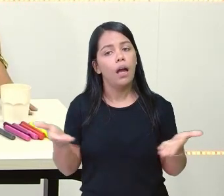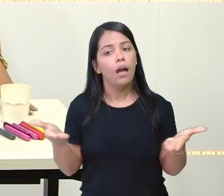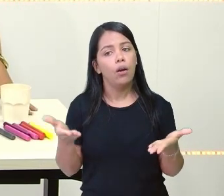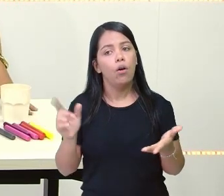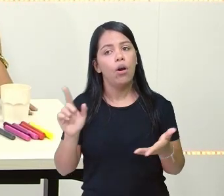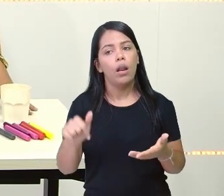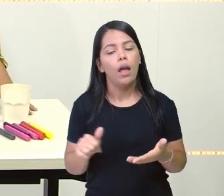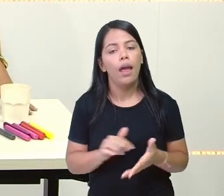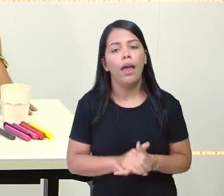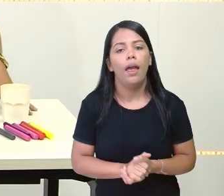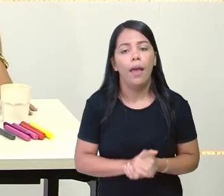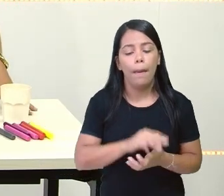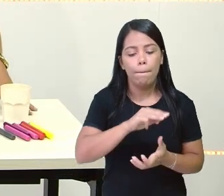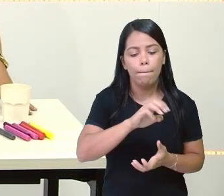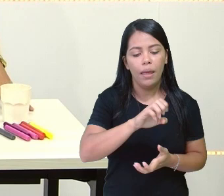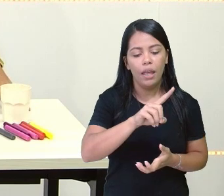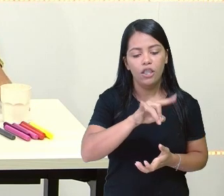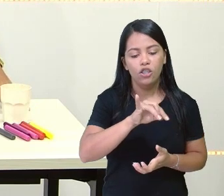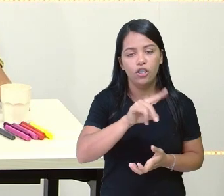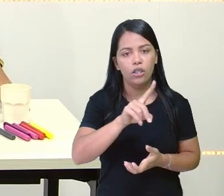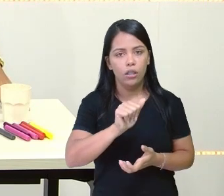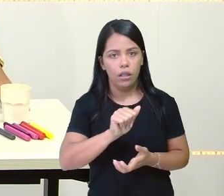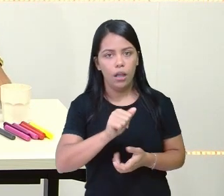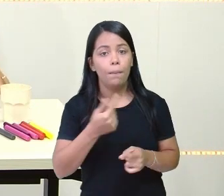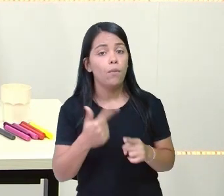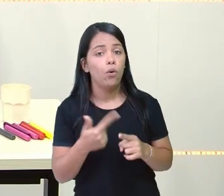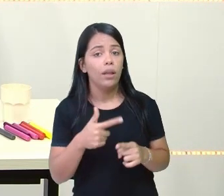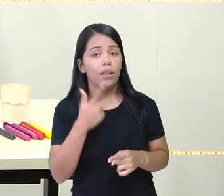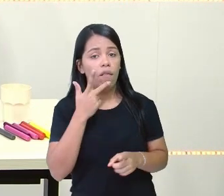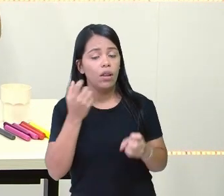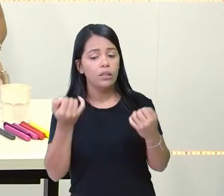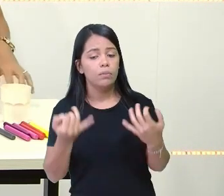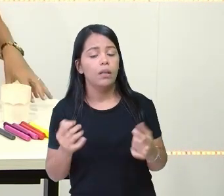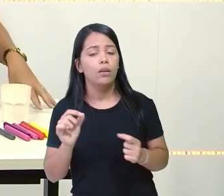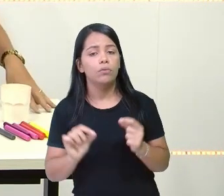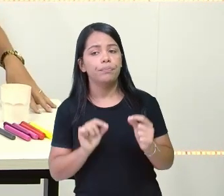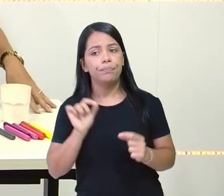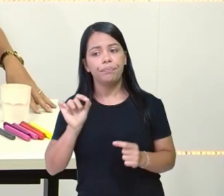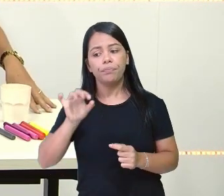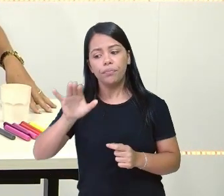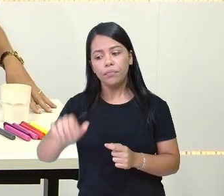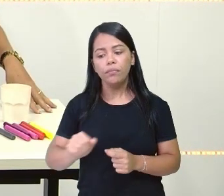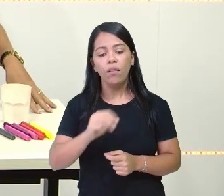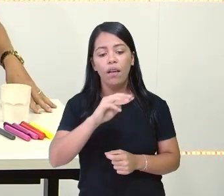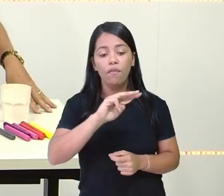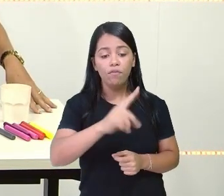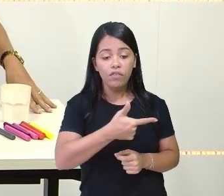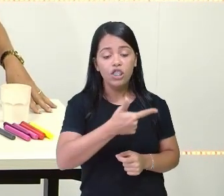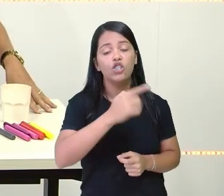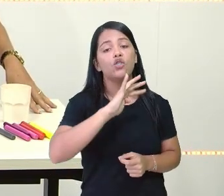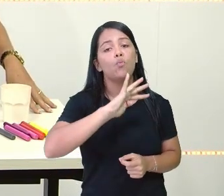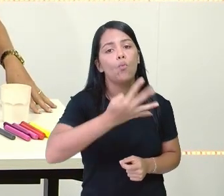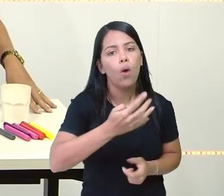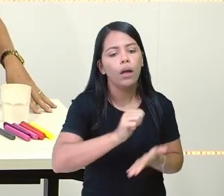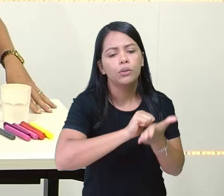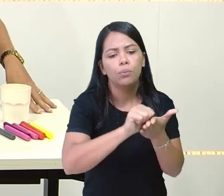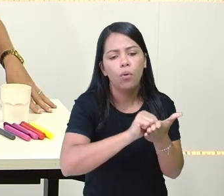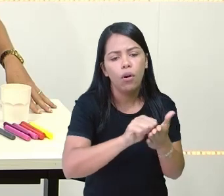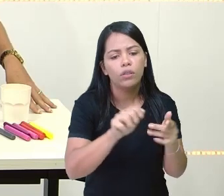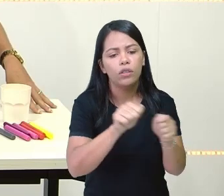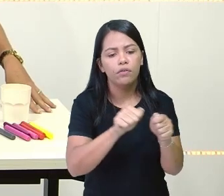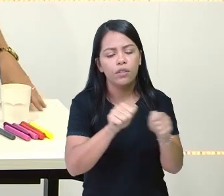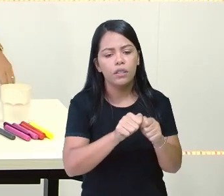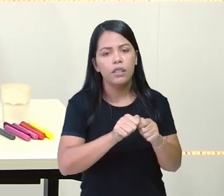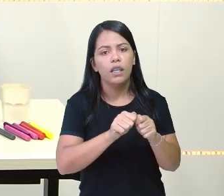medida. Por quê? Tá dizendo que ele vai pegar essas vinte e quatro borrachas e formar grupos de